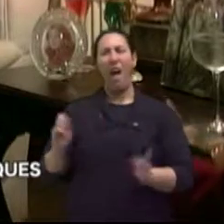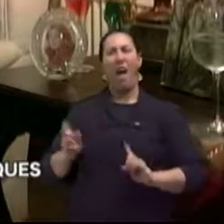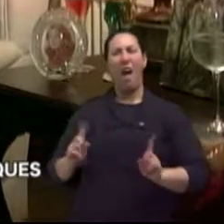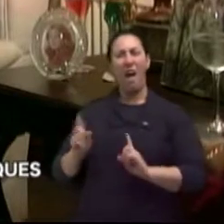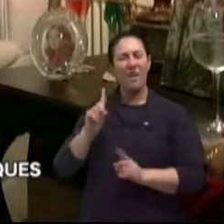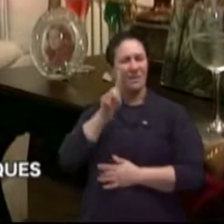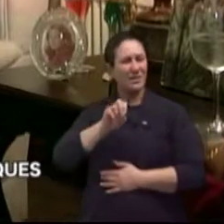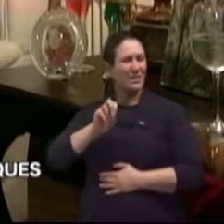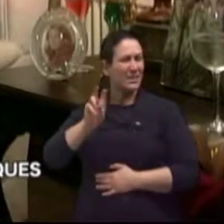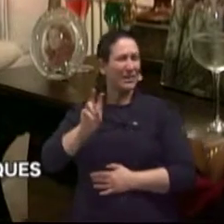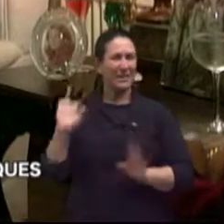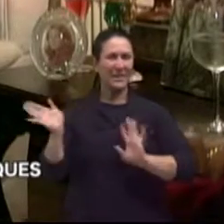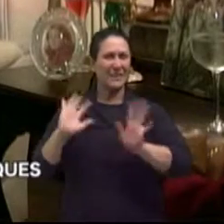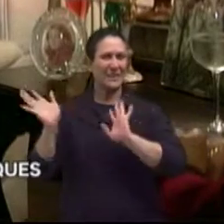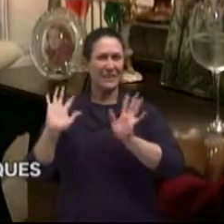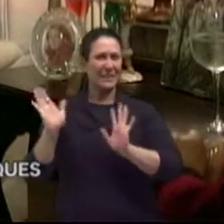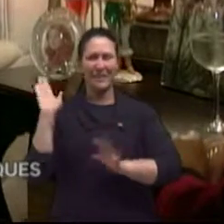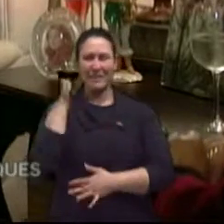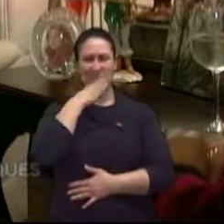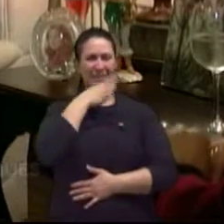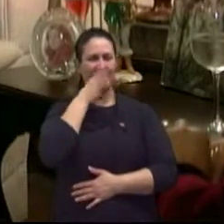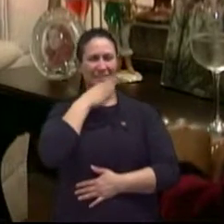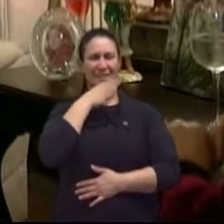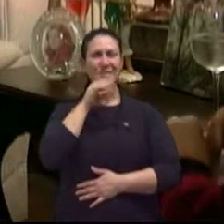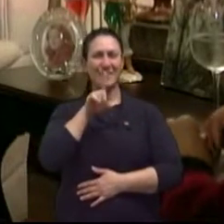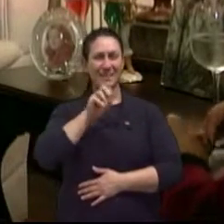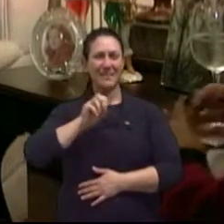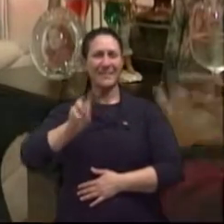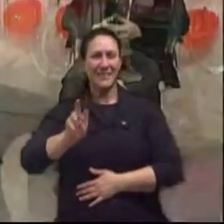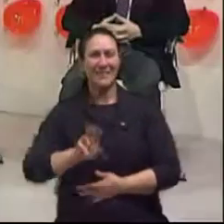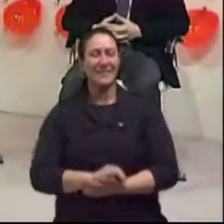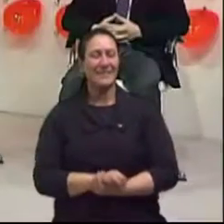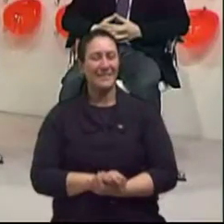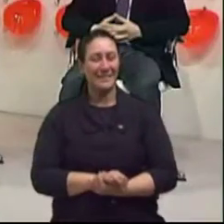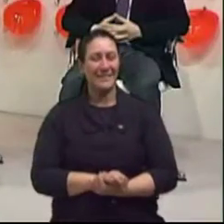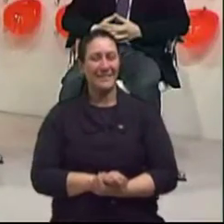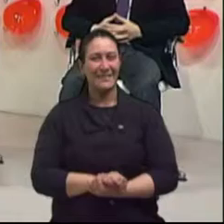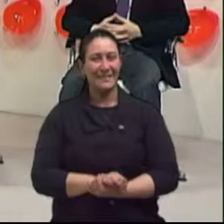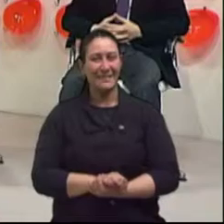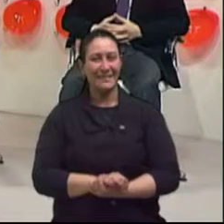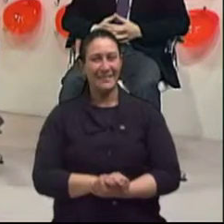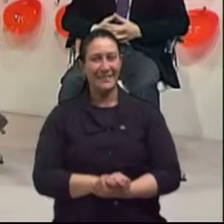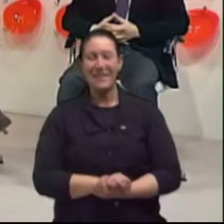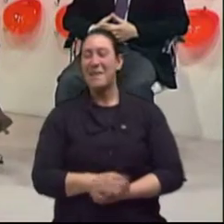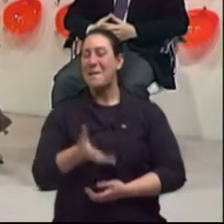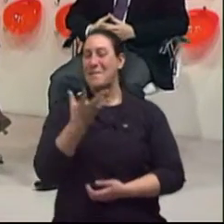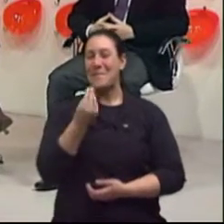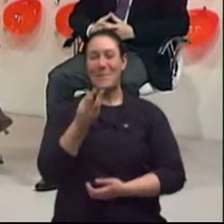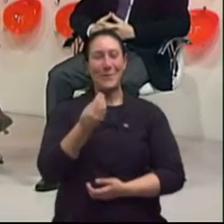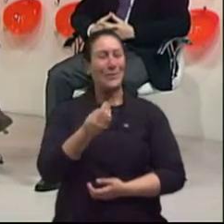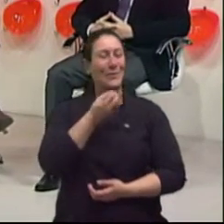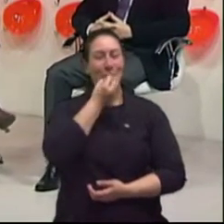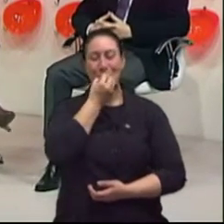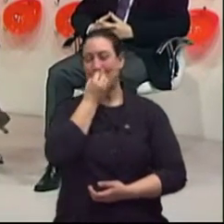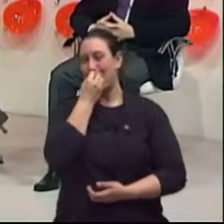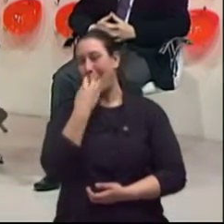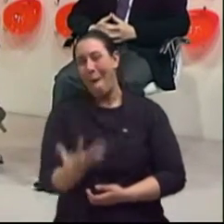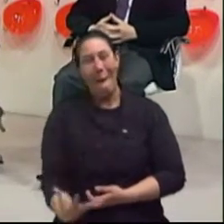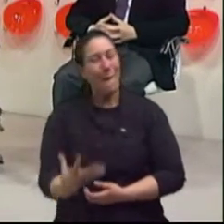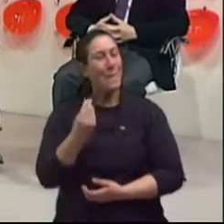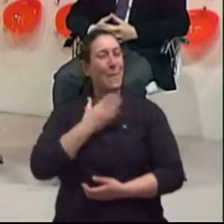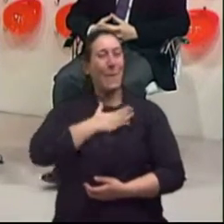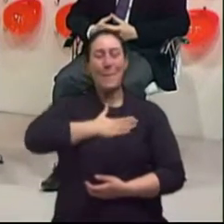certeza. vai, vai. Chega lá. Chega lá, né? Chega lá. Chega lá. Foi muito, foi muito bom. Muito